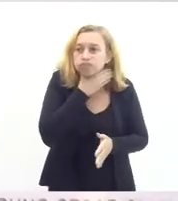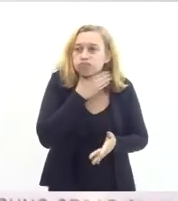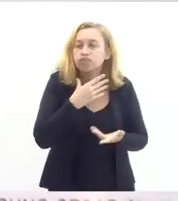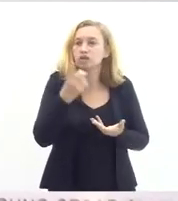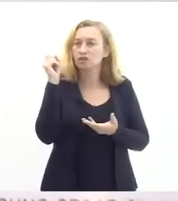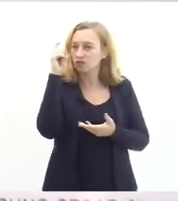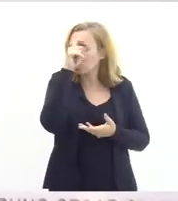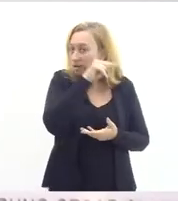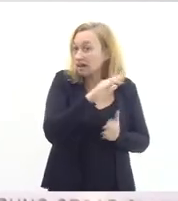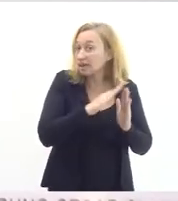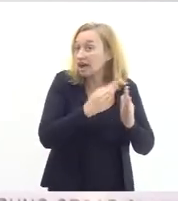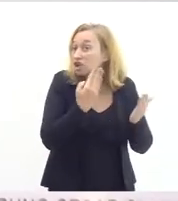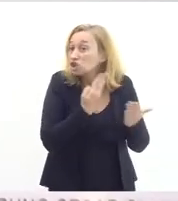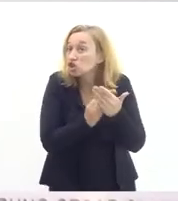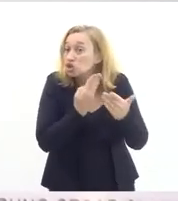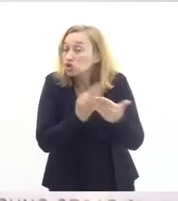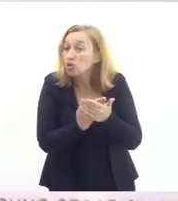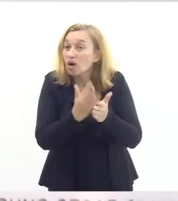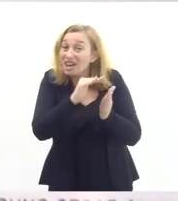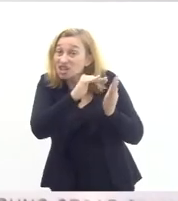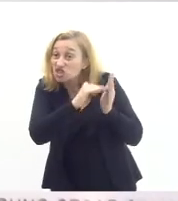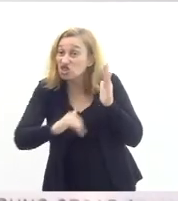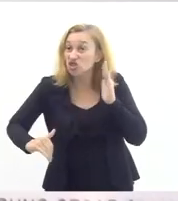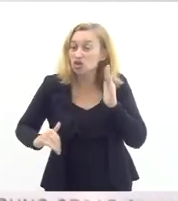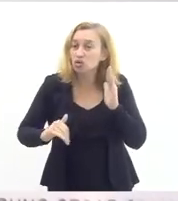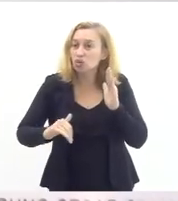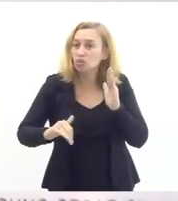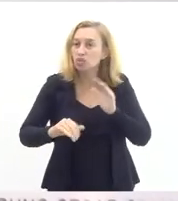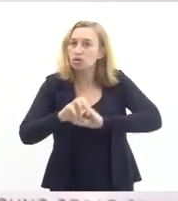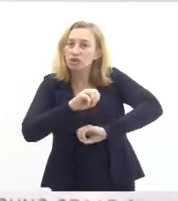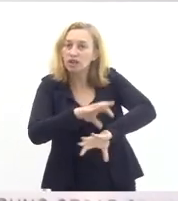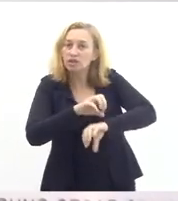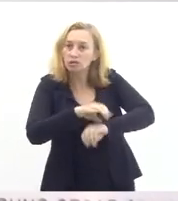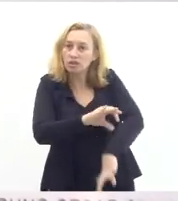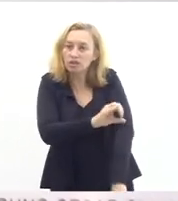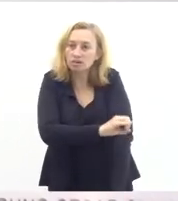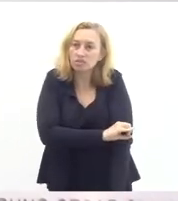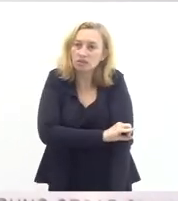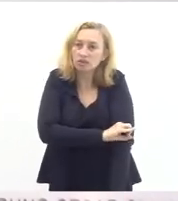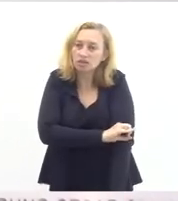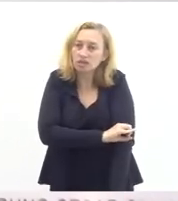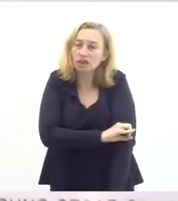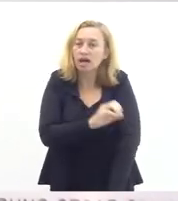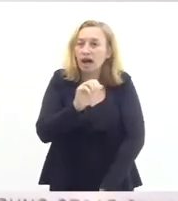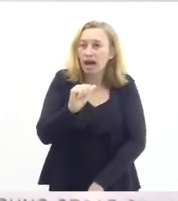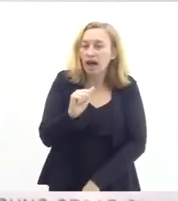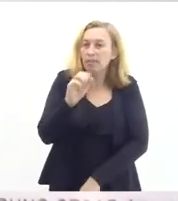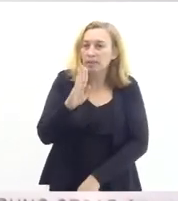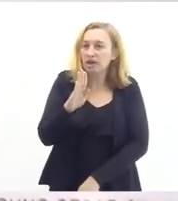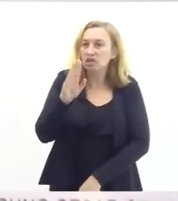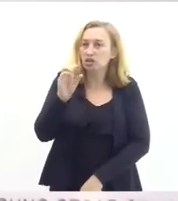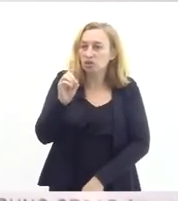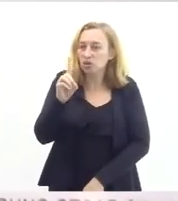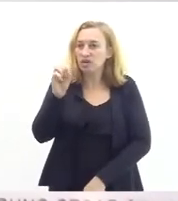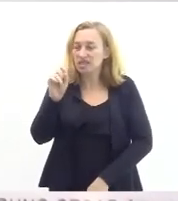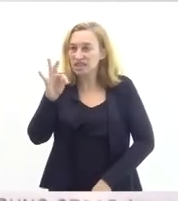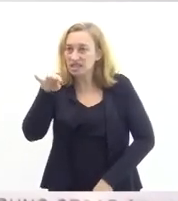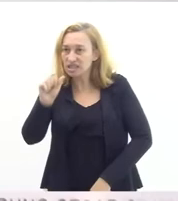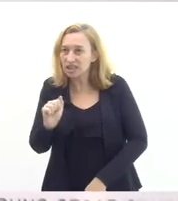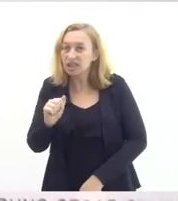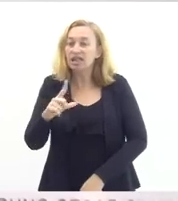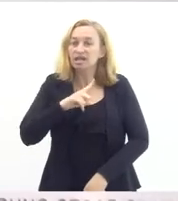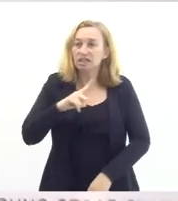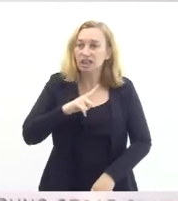a escola tirou da educação infantil a bidocência e a gente tem turma de creche